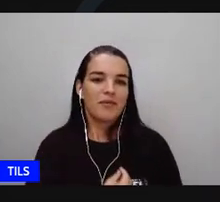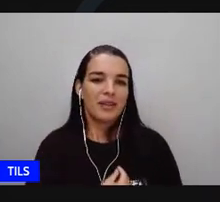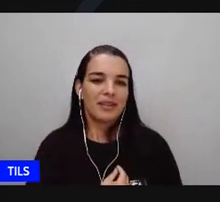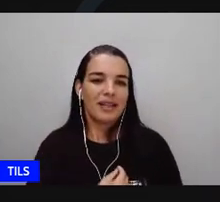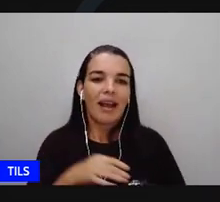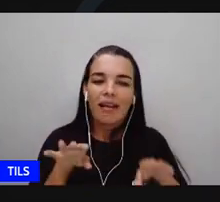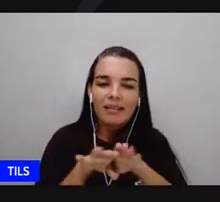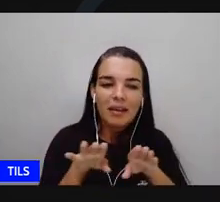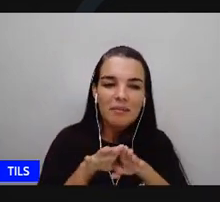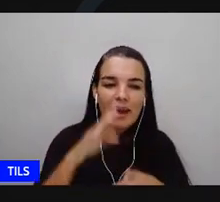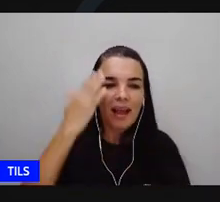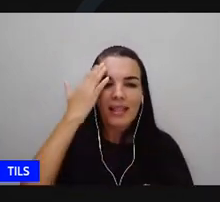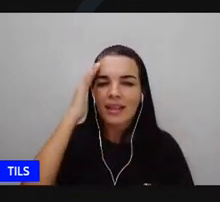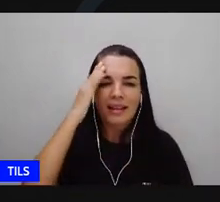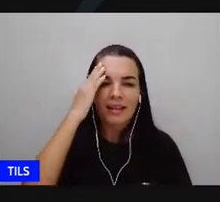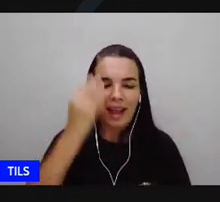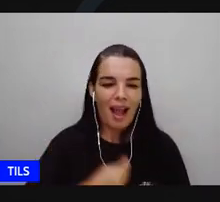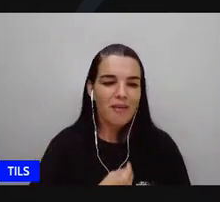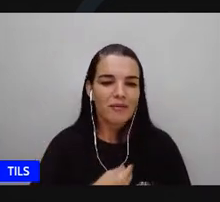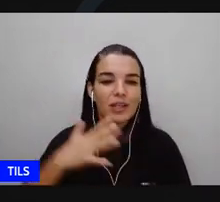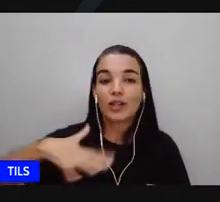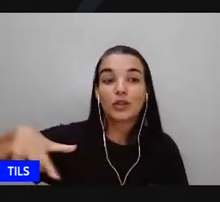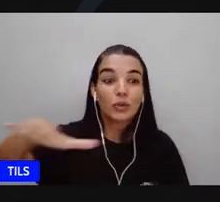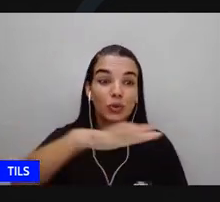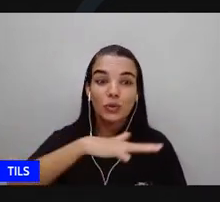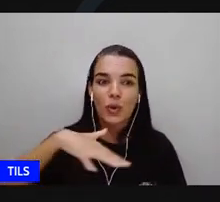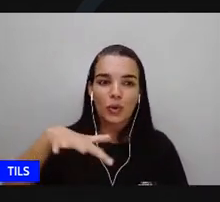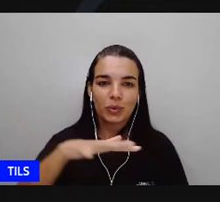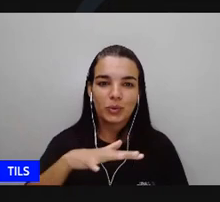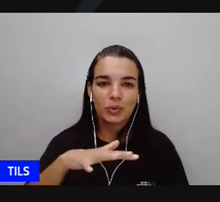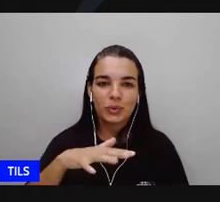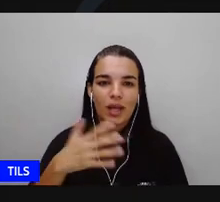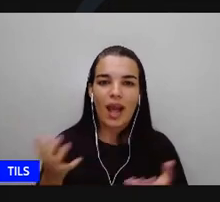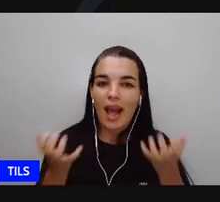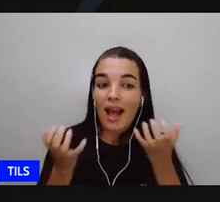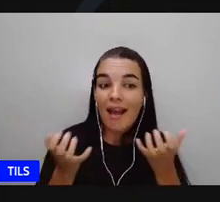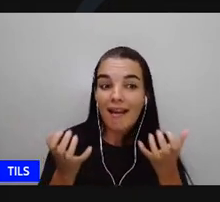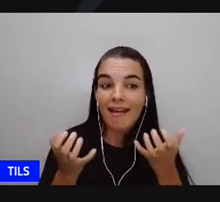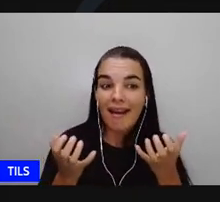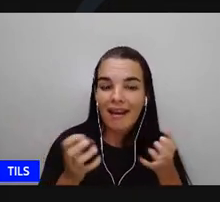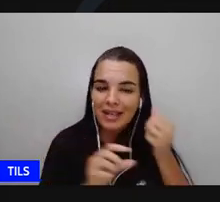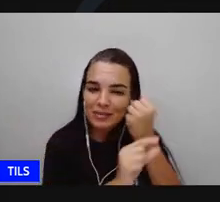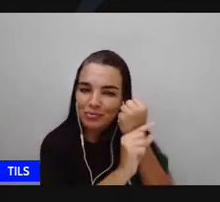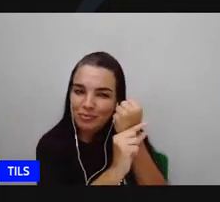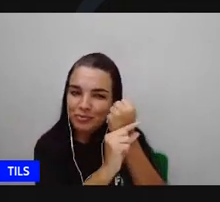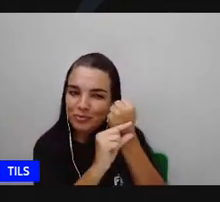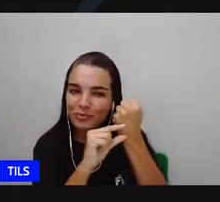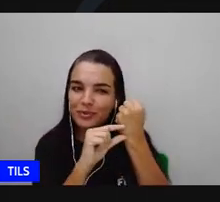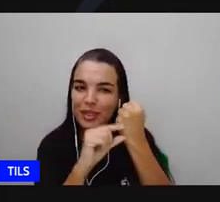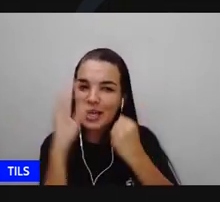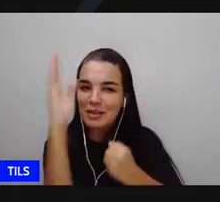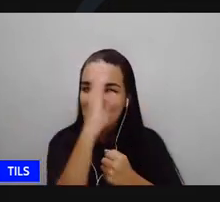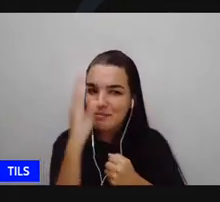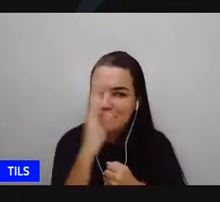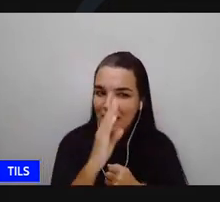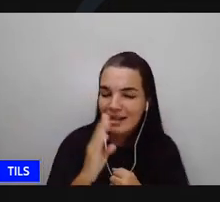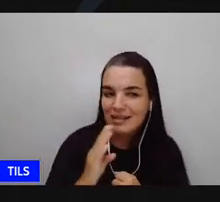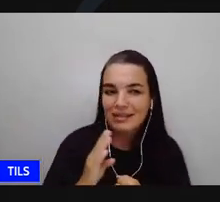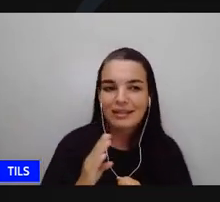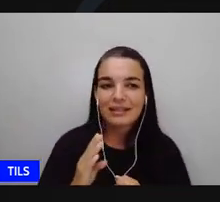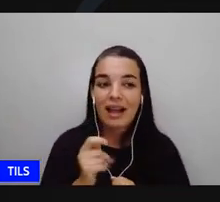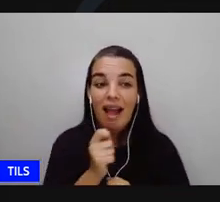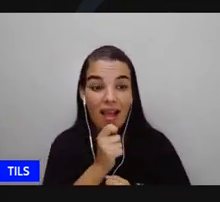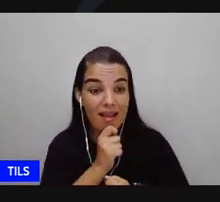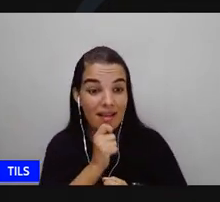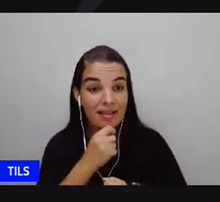todos e aí eu trago para concluir uma grande escritora brasileira que ainda